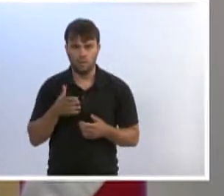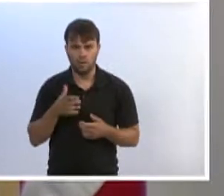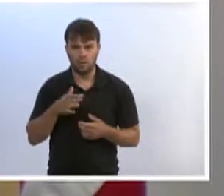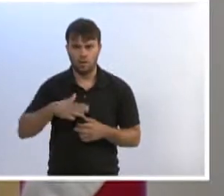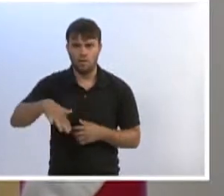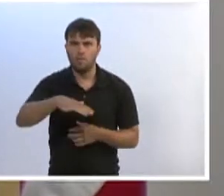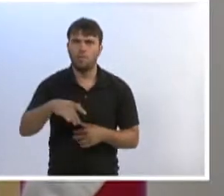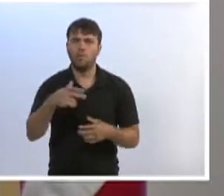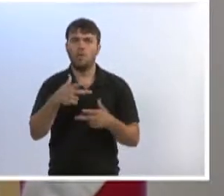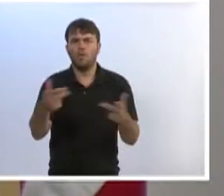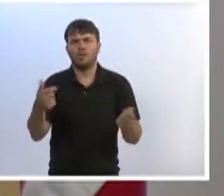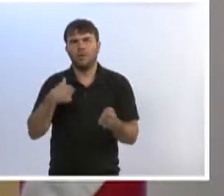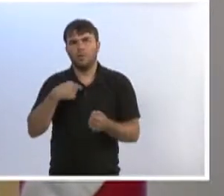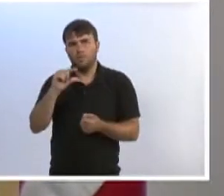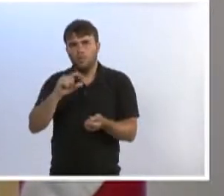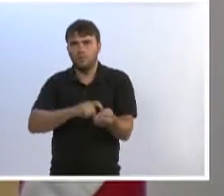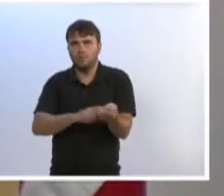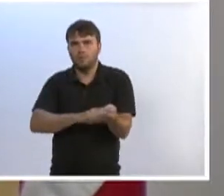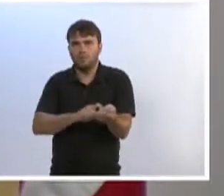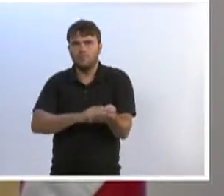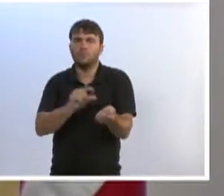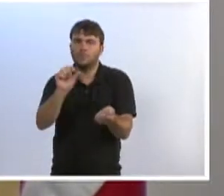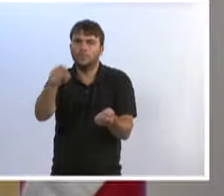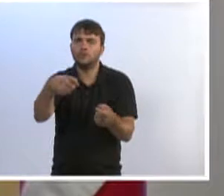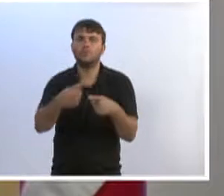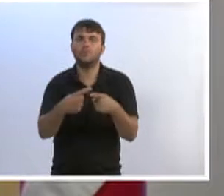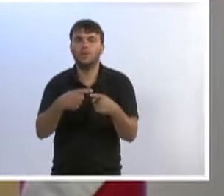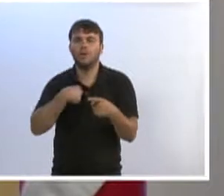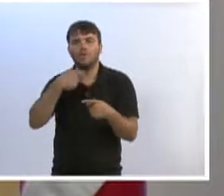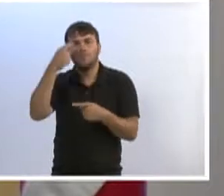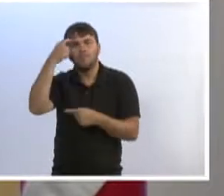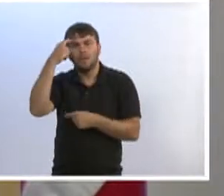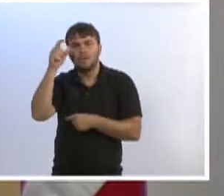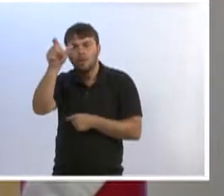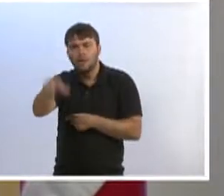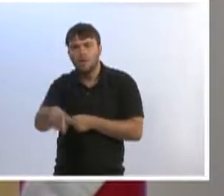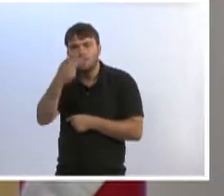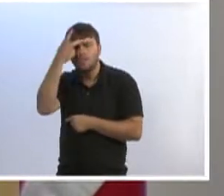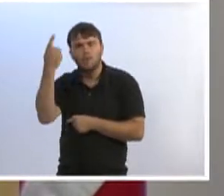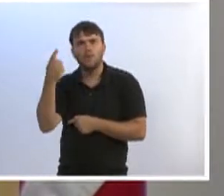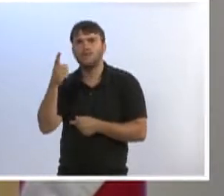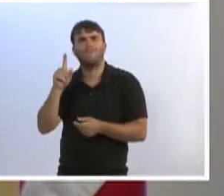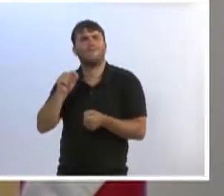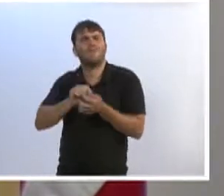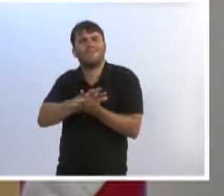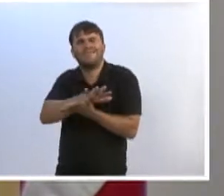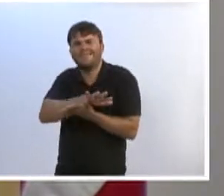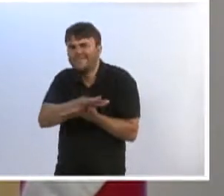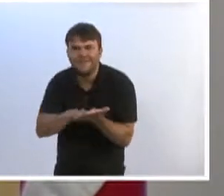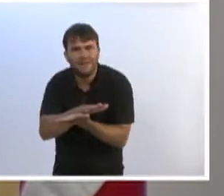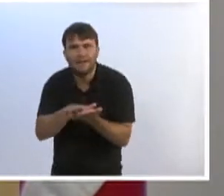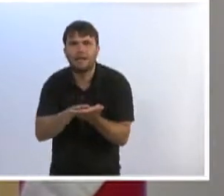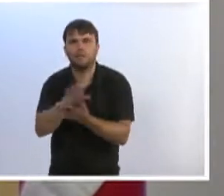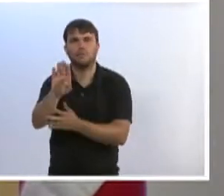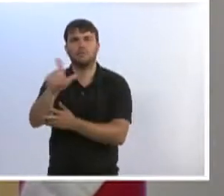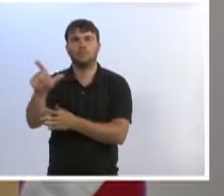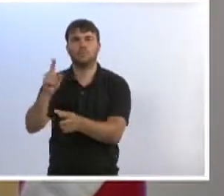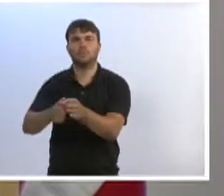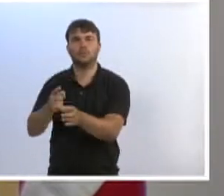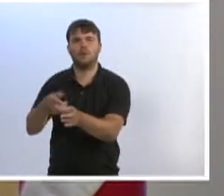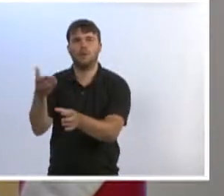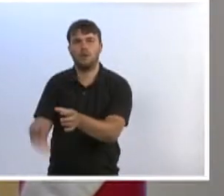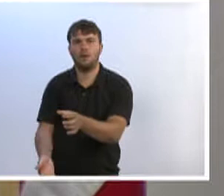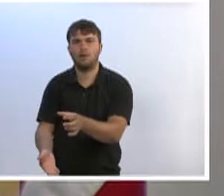um pouco nervoso porque não consigo admitir gente que não faz absolutamente nada pela cidade de Blumenau, nada pela cidade de